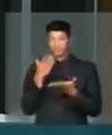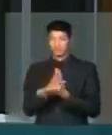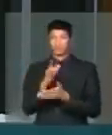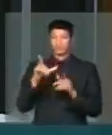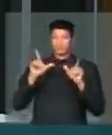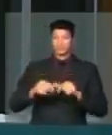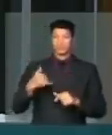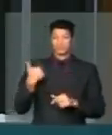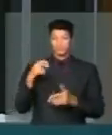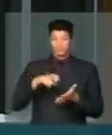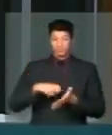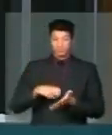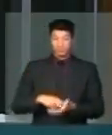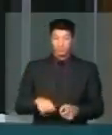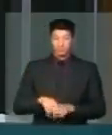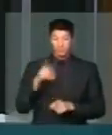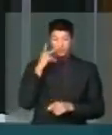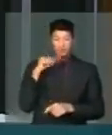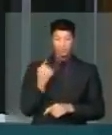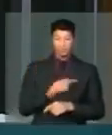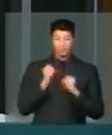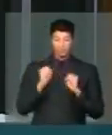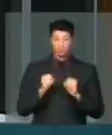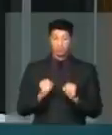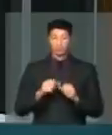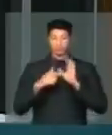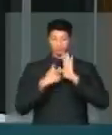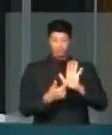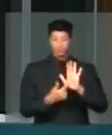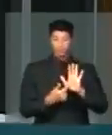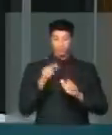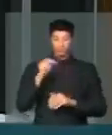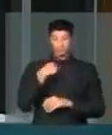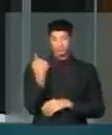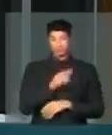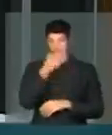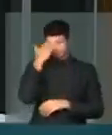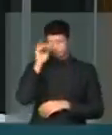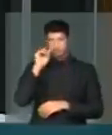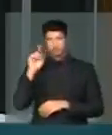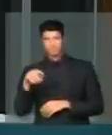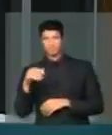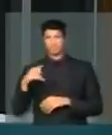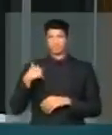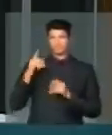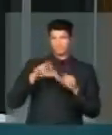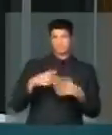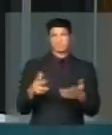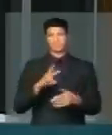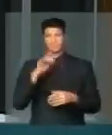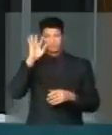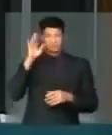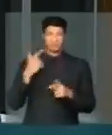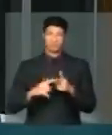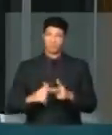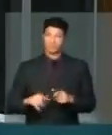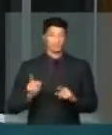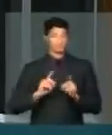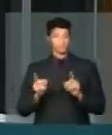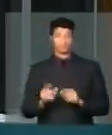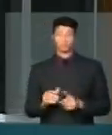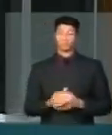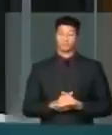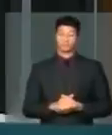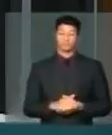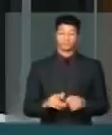a redução da moralidade penal, para que nós possamos mostrar que sabemos que não é a redução que vai resolver o problema da segurança pública no